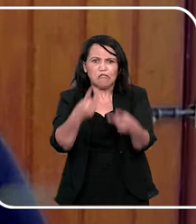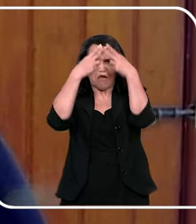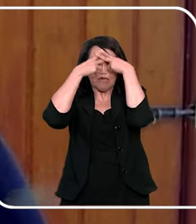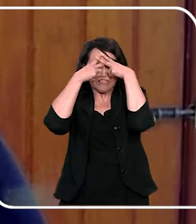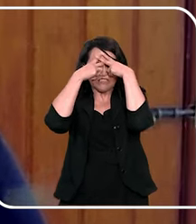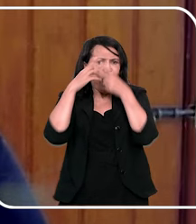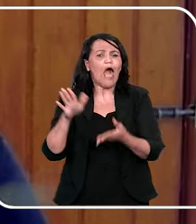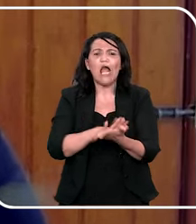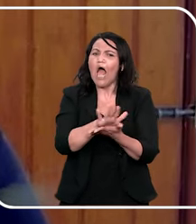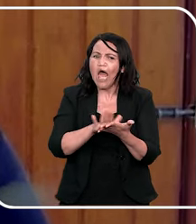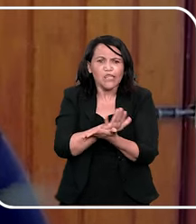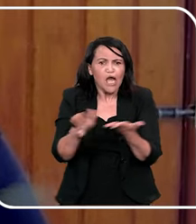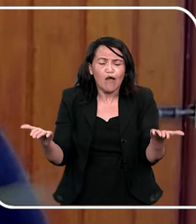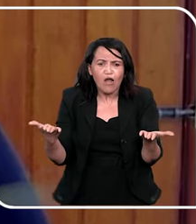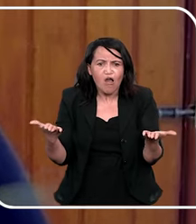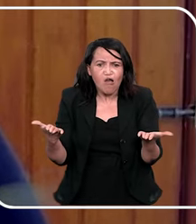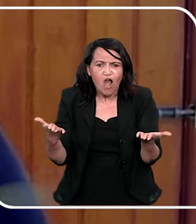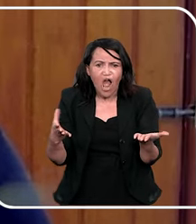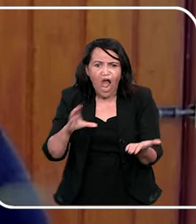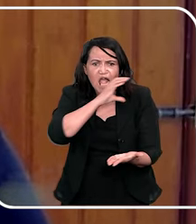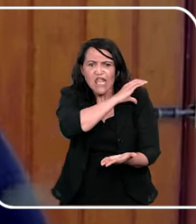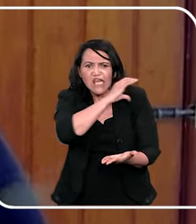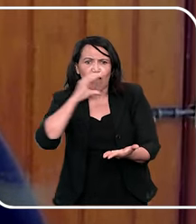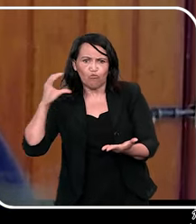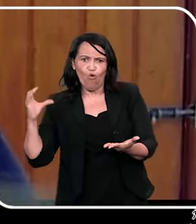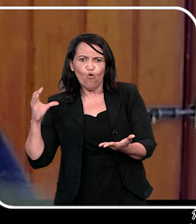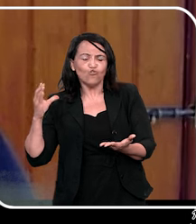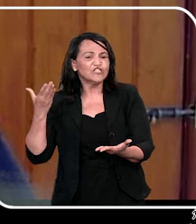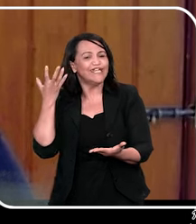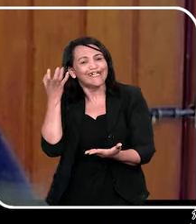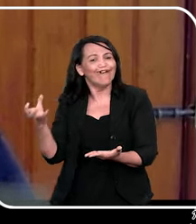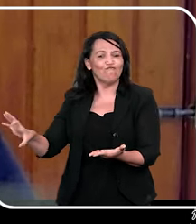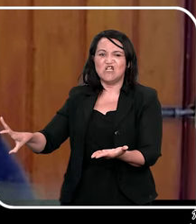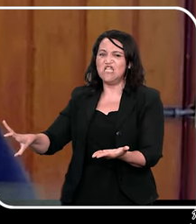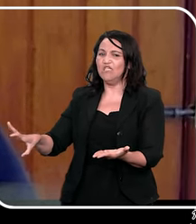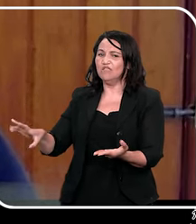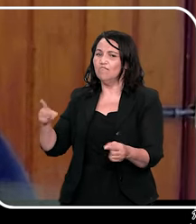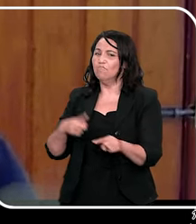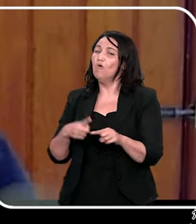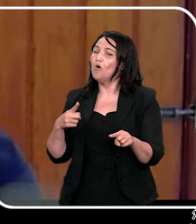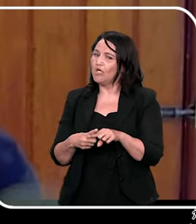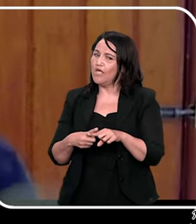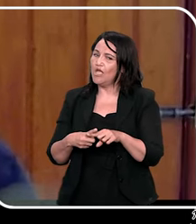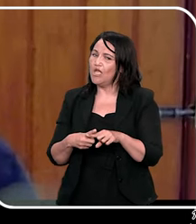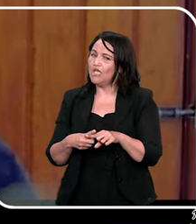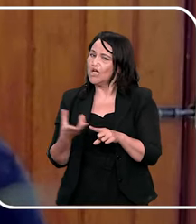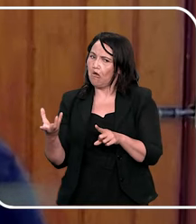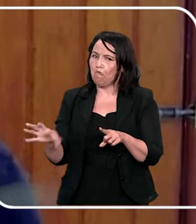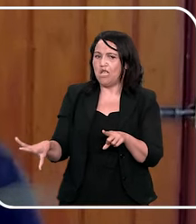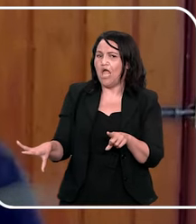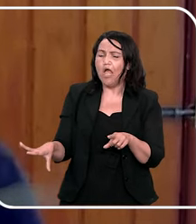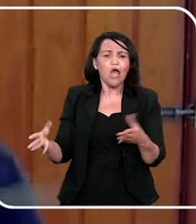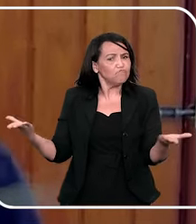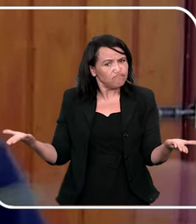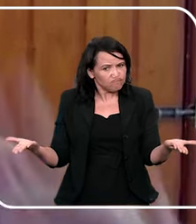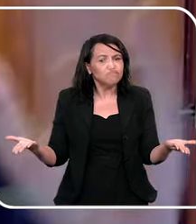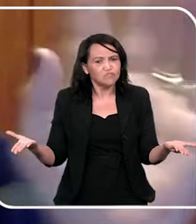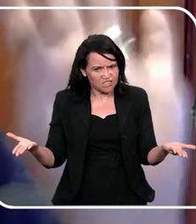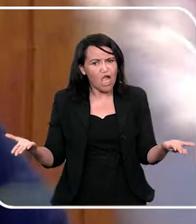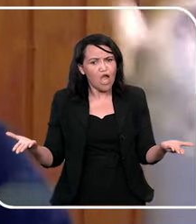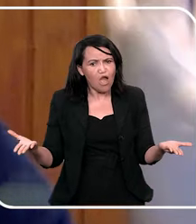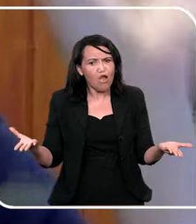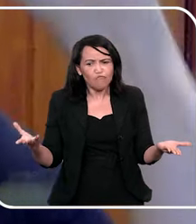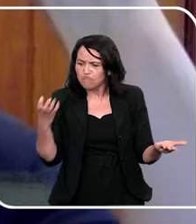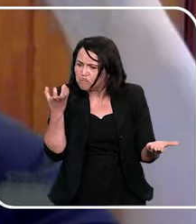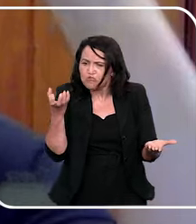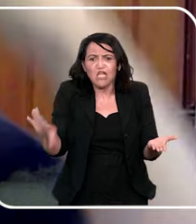mal, não vai te traumatizar, vai nada, porque às vezes aquele adulto que ele negou é só porque ele não quer mesmo, né? Não vamos também